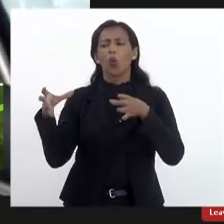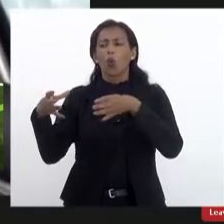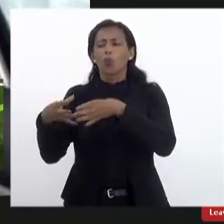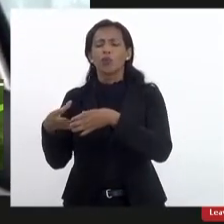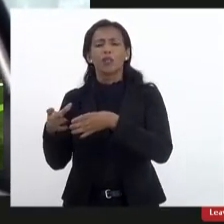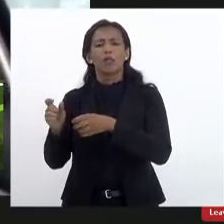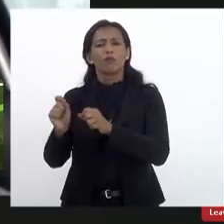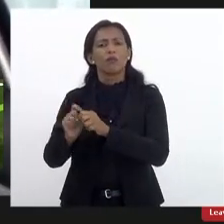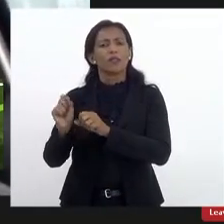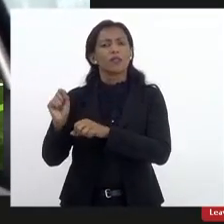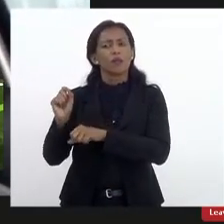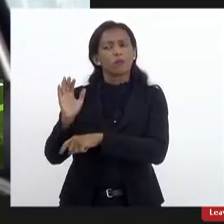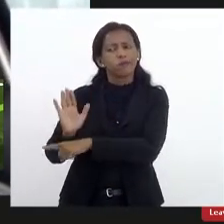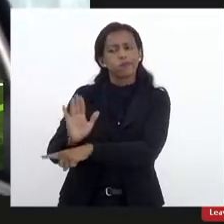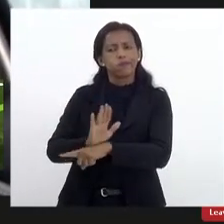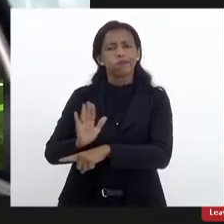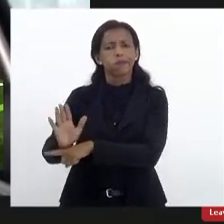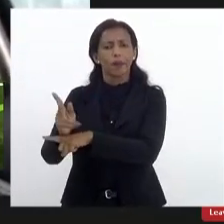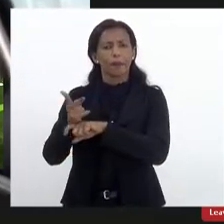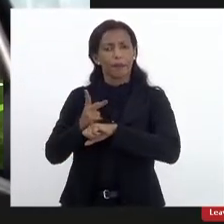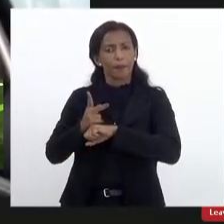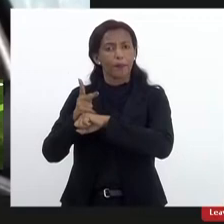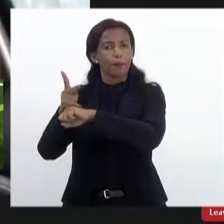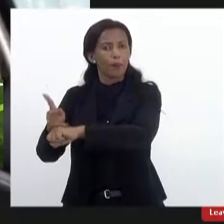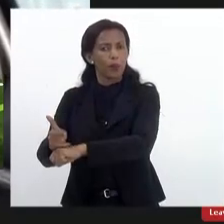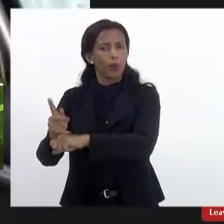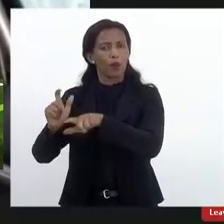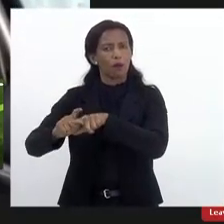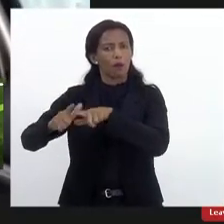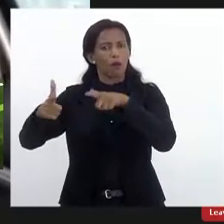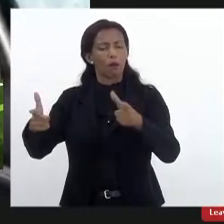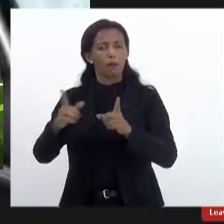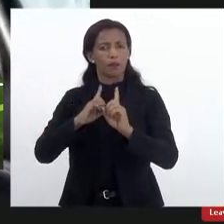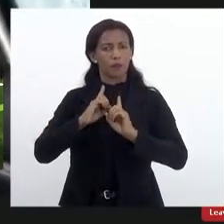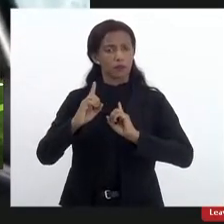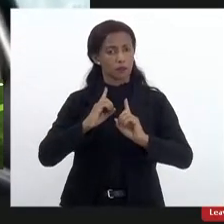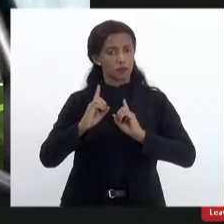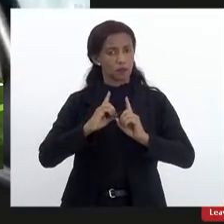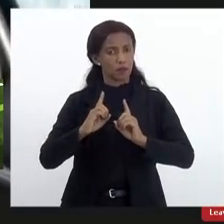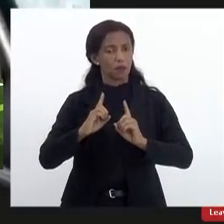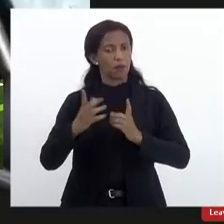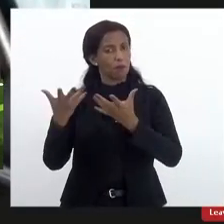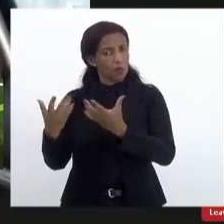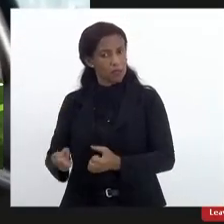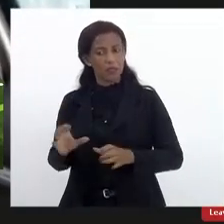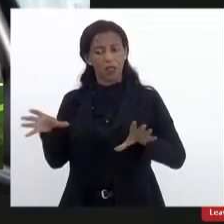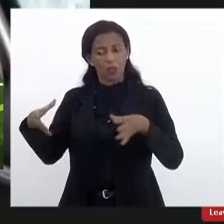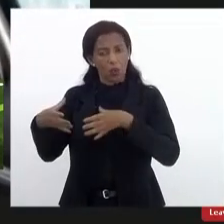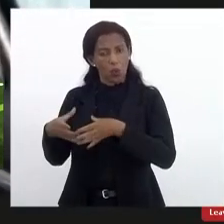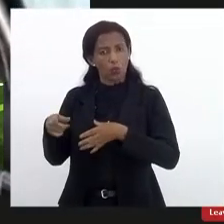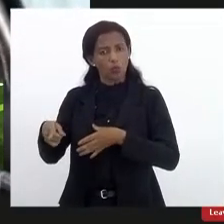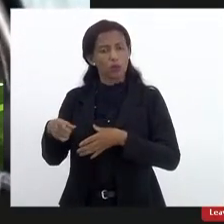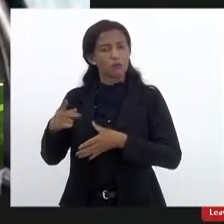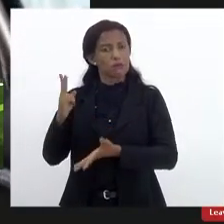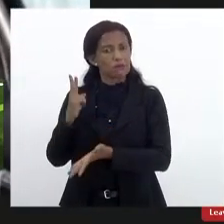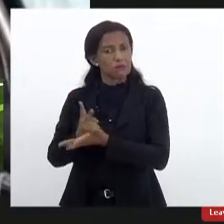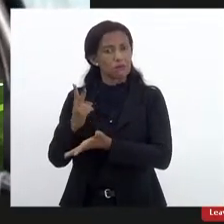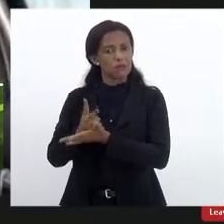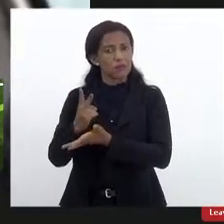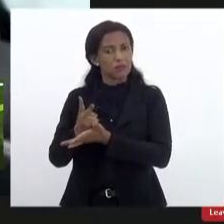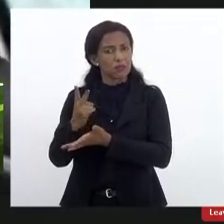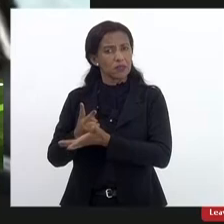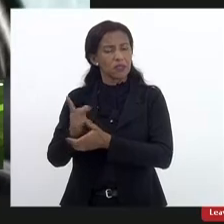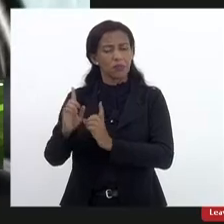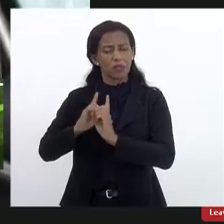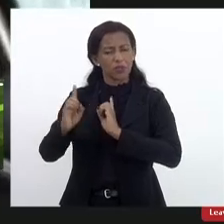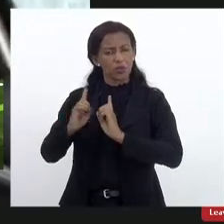contribuições a gente precisa buscar para ampliar esse debate para permitir que o conselho esteja cada vez mais pleno